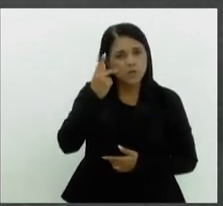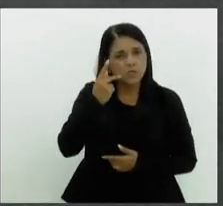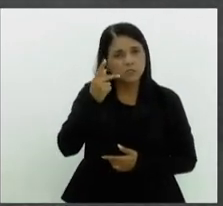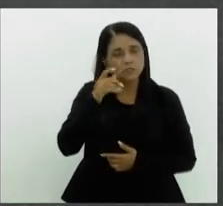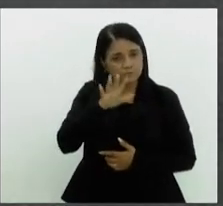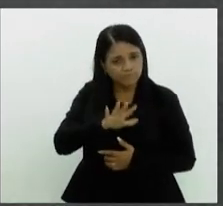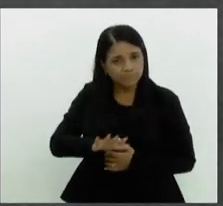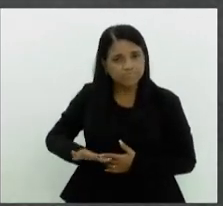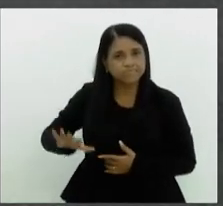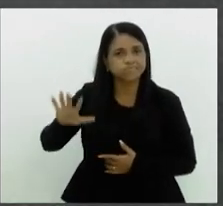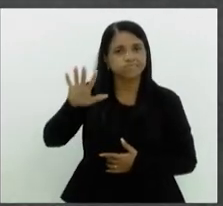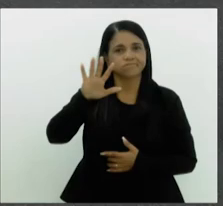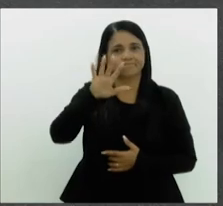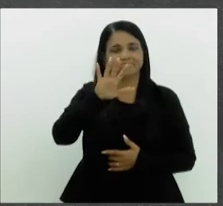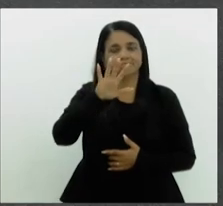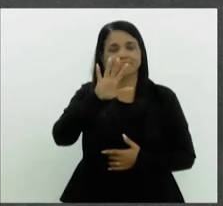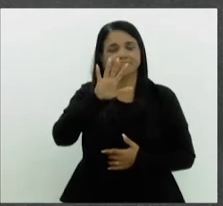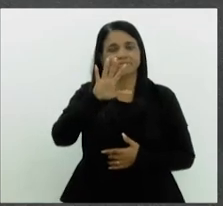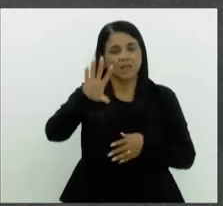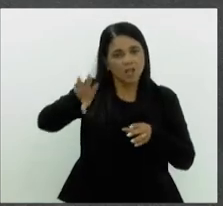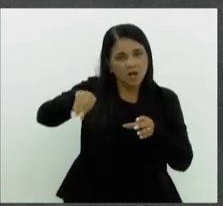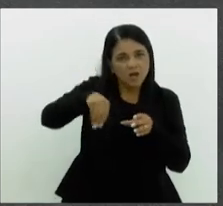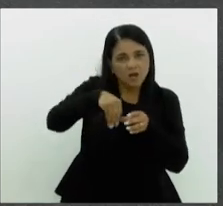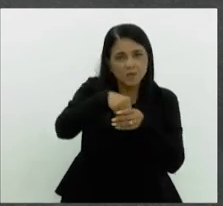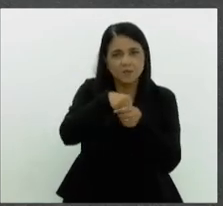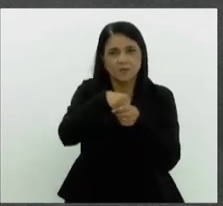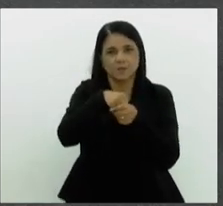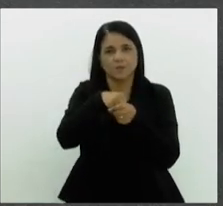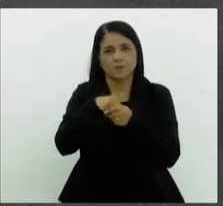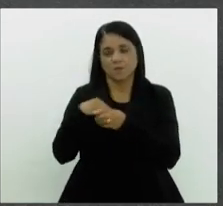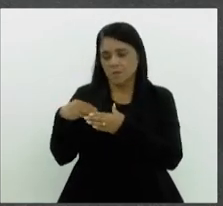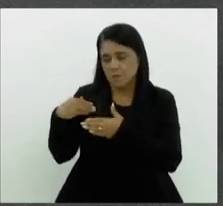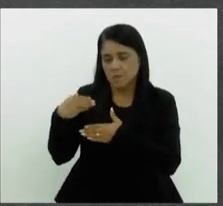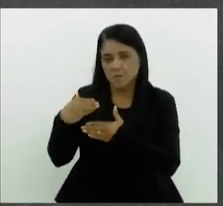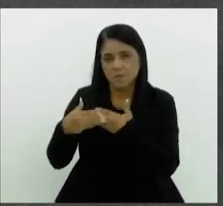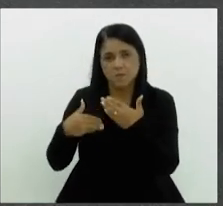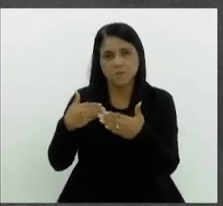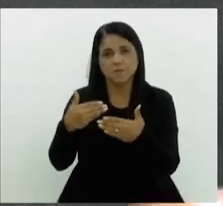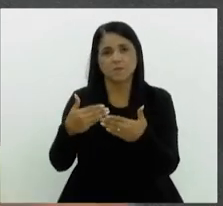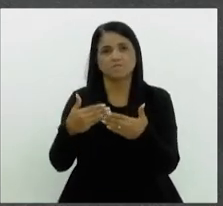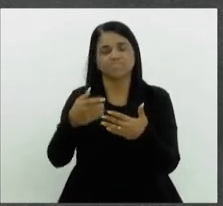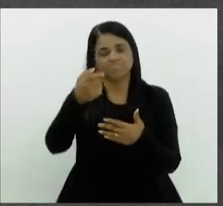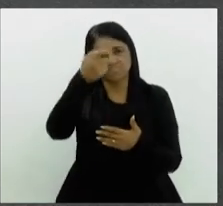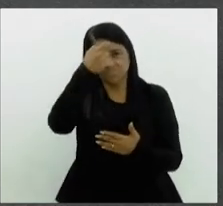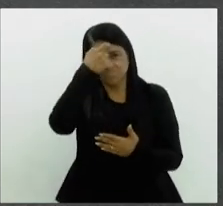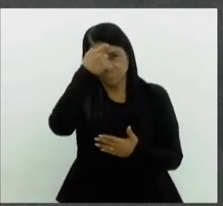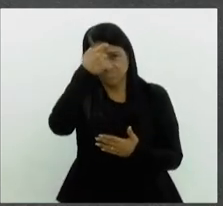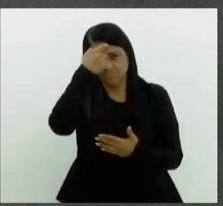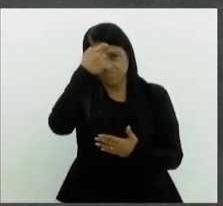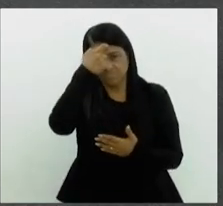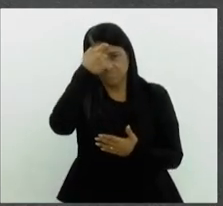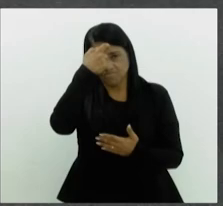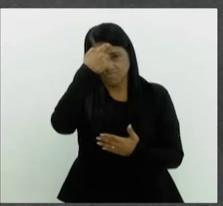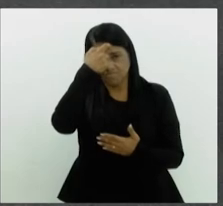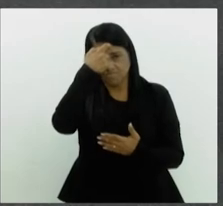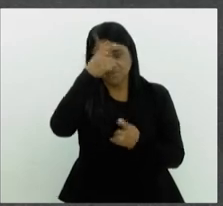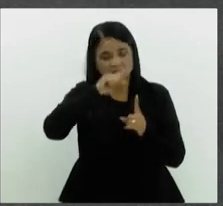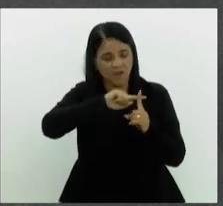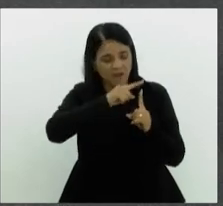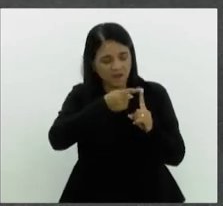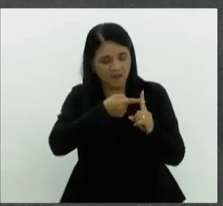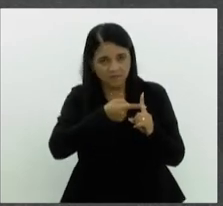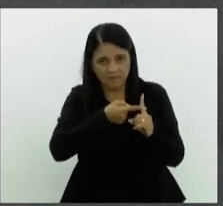é verdade, porque ela engloba processos de conscientização à gravidez